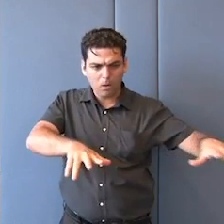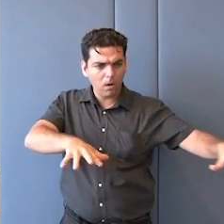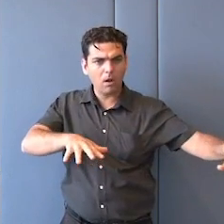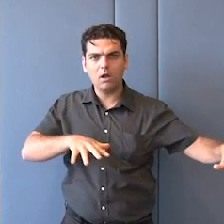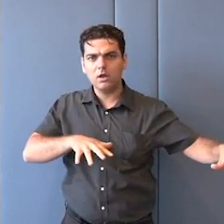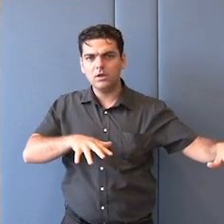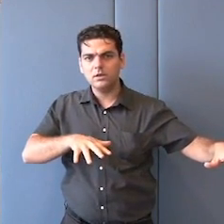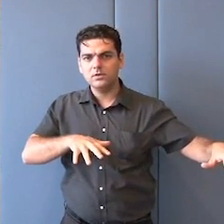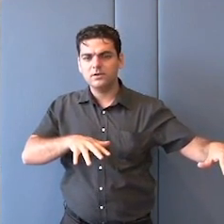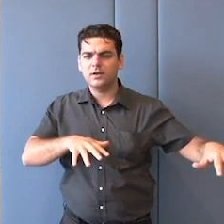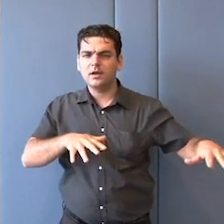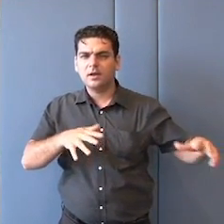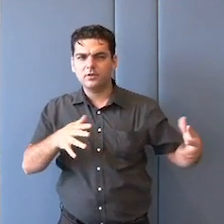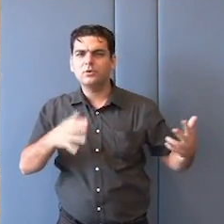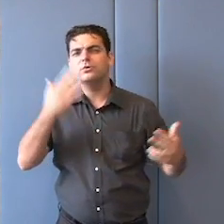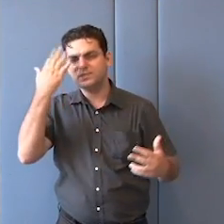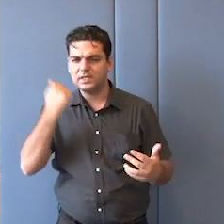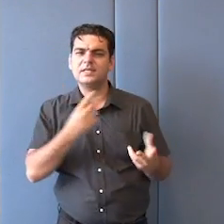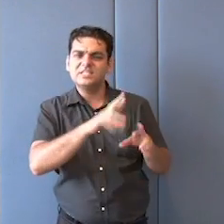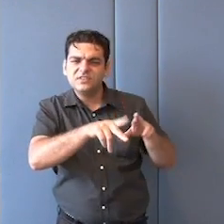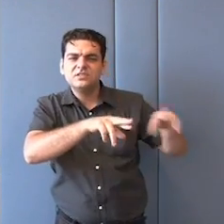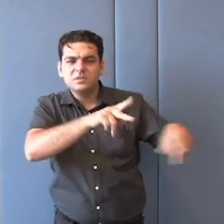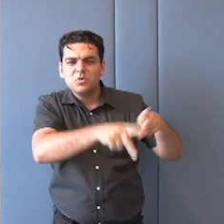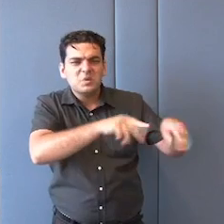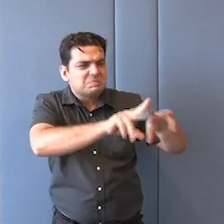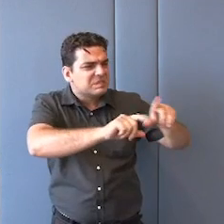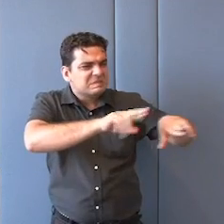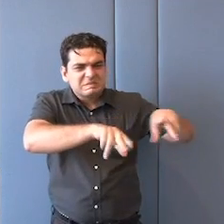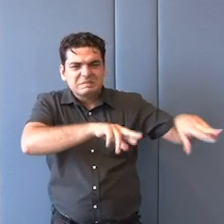Então existe, claro, existe toda uma diversidade, existe toda uma